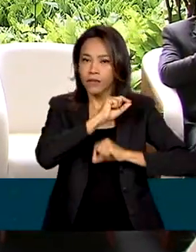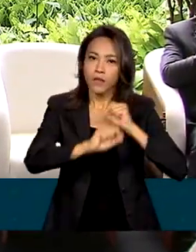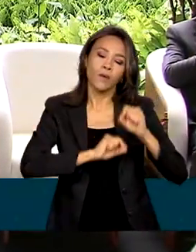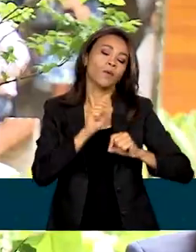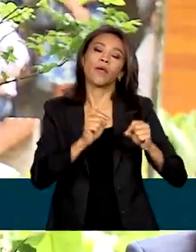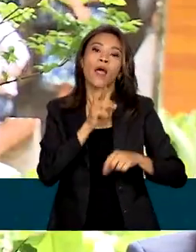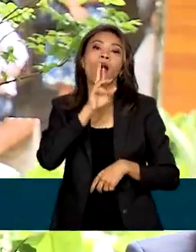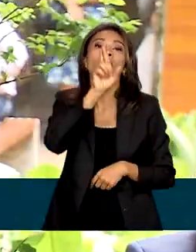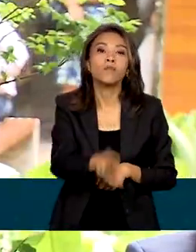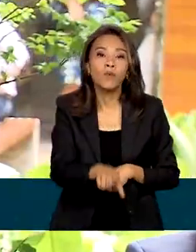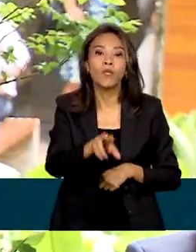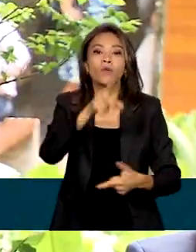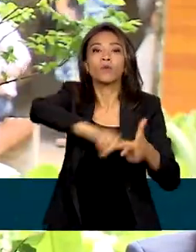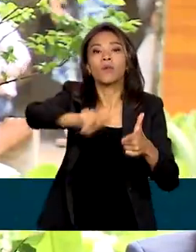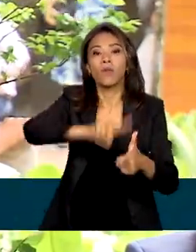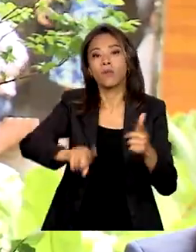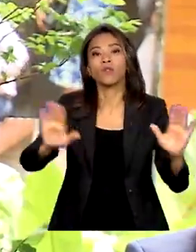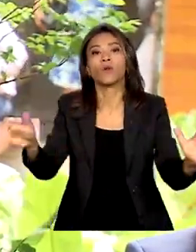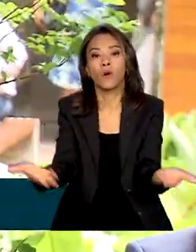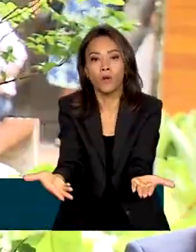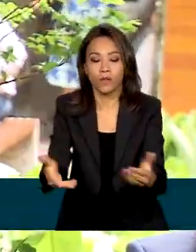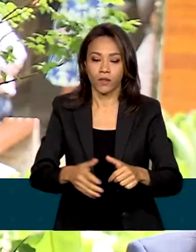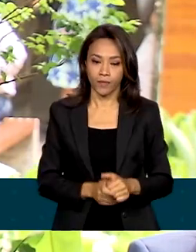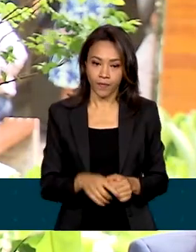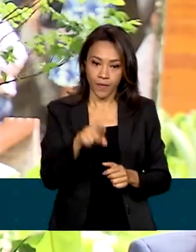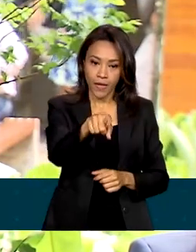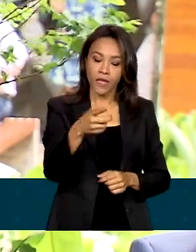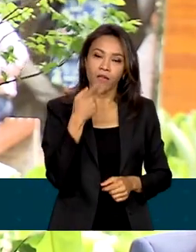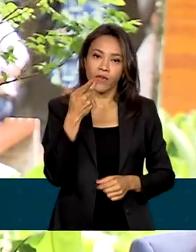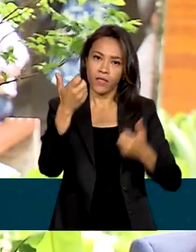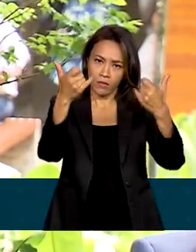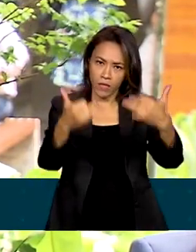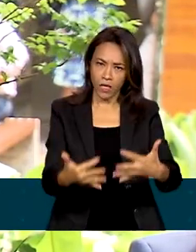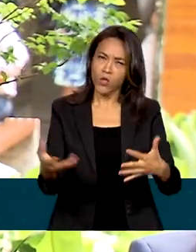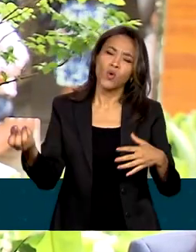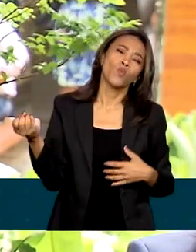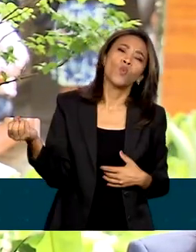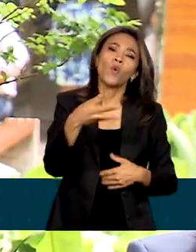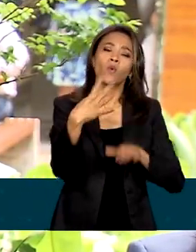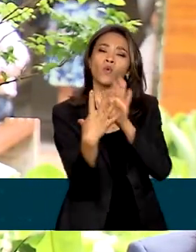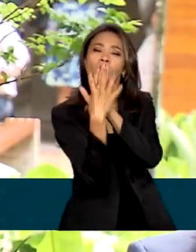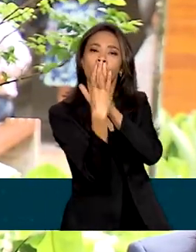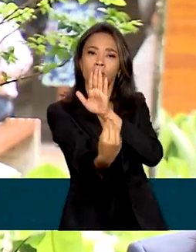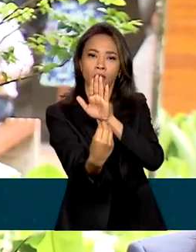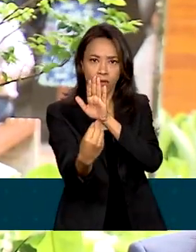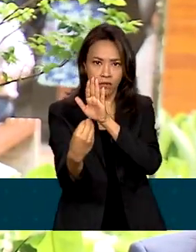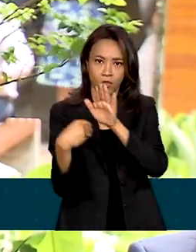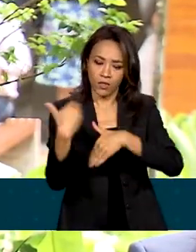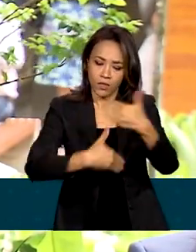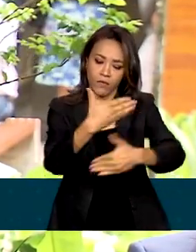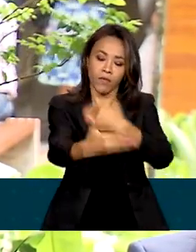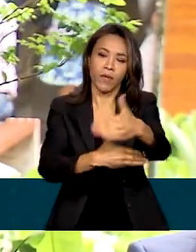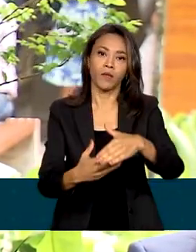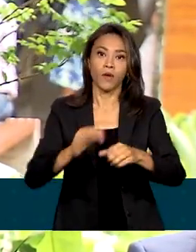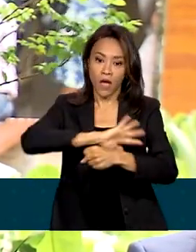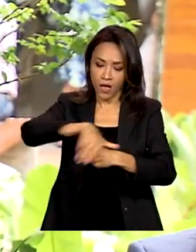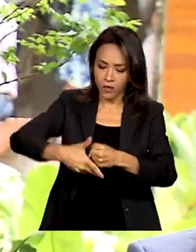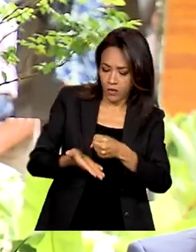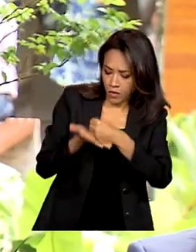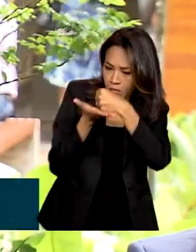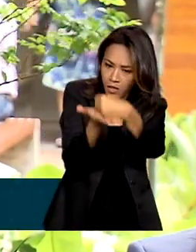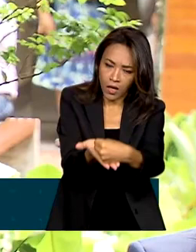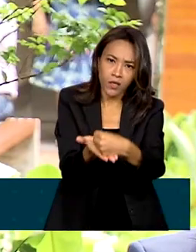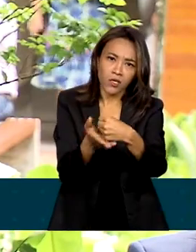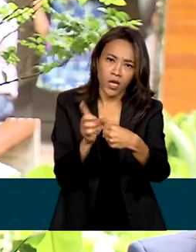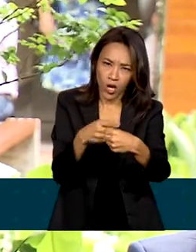do presente. Fazer a transição para um outro modelo de desenvolvimento. E a sustentabilidade, ela não é só uma maneira